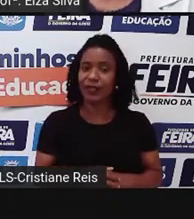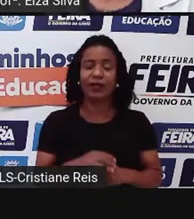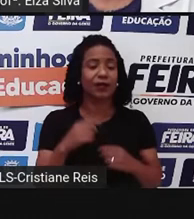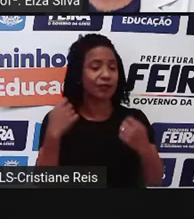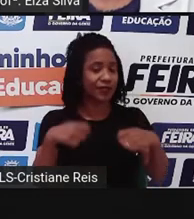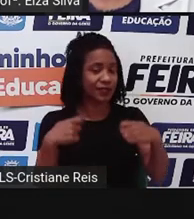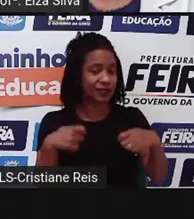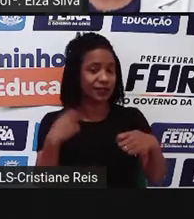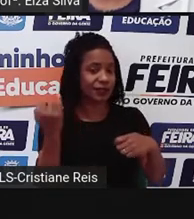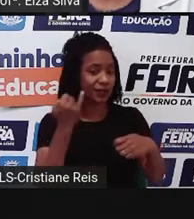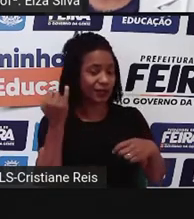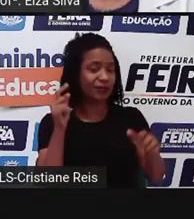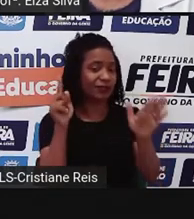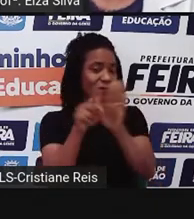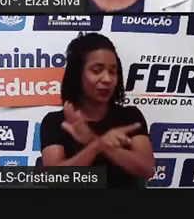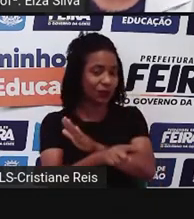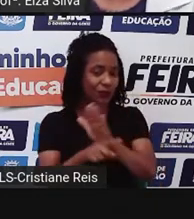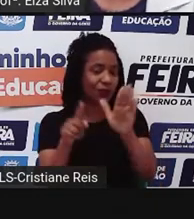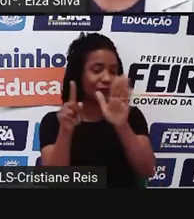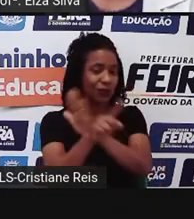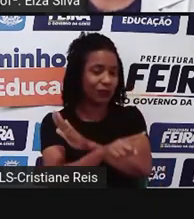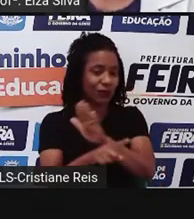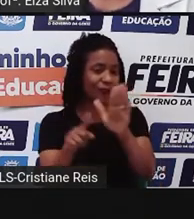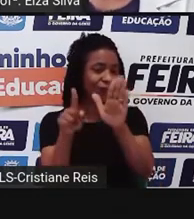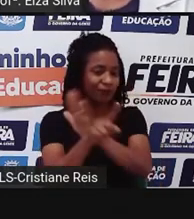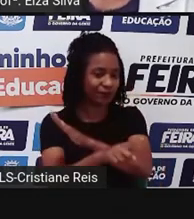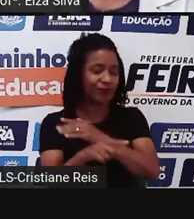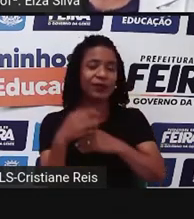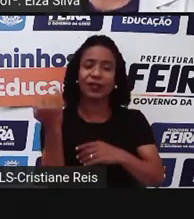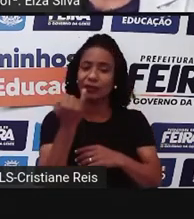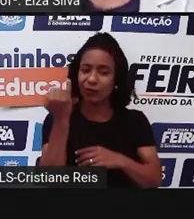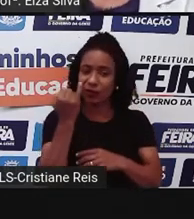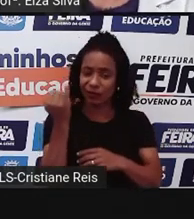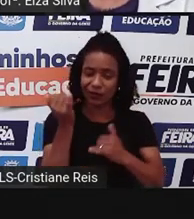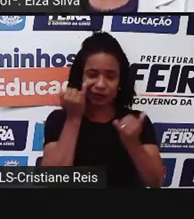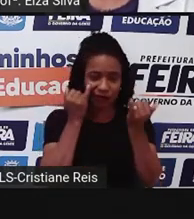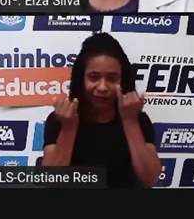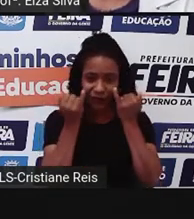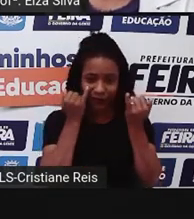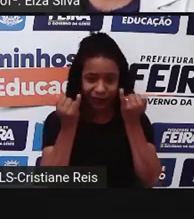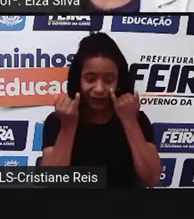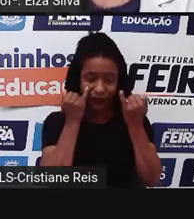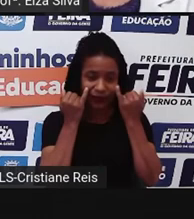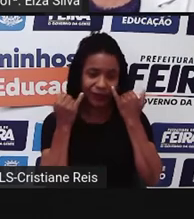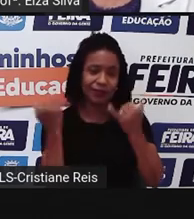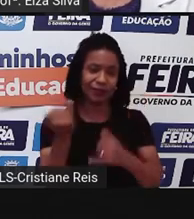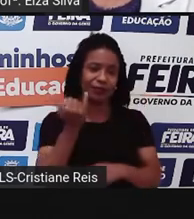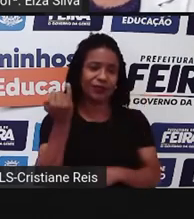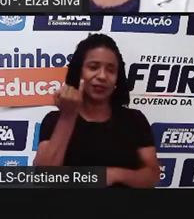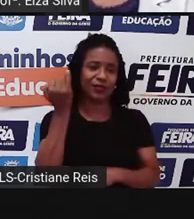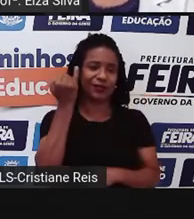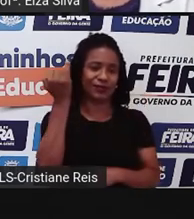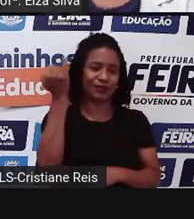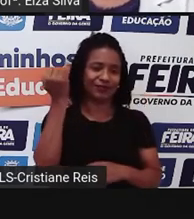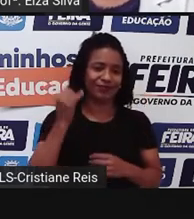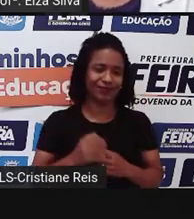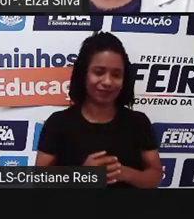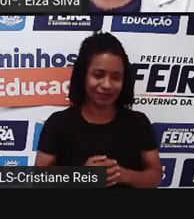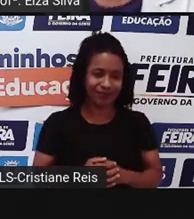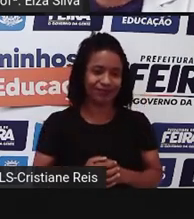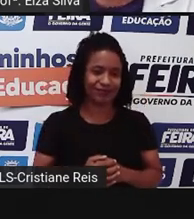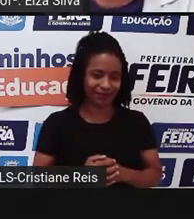fazer perguntas adequadas sobre as fontes e as informações que elas fornecem, você receberá informações